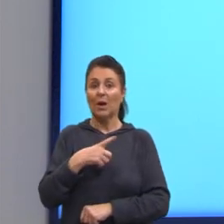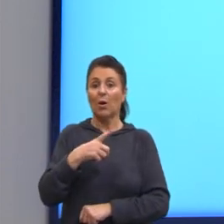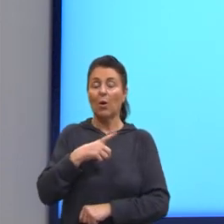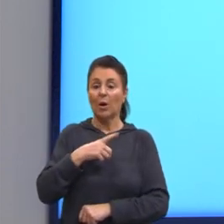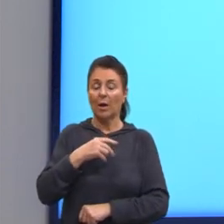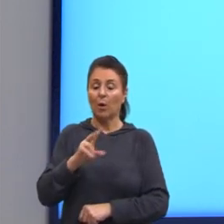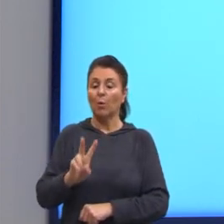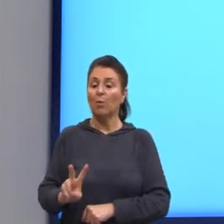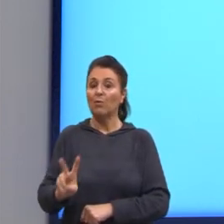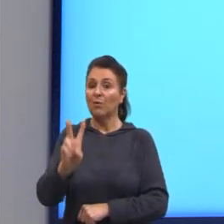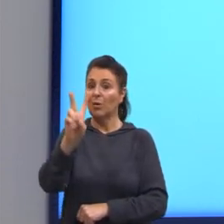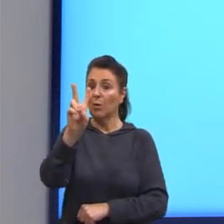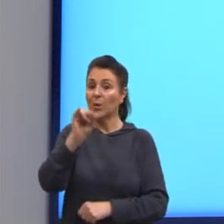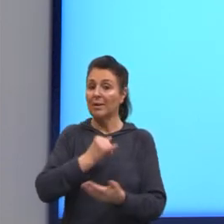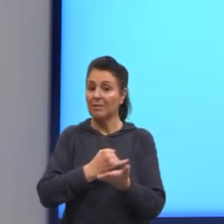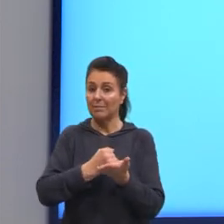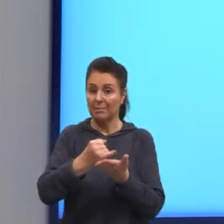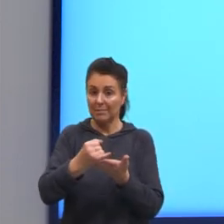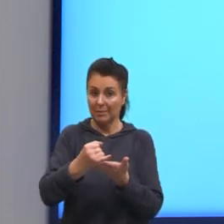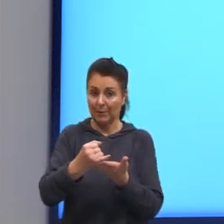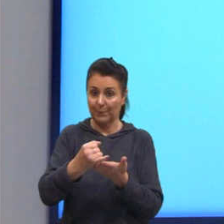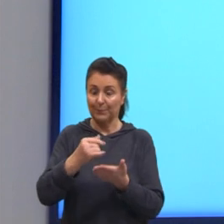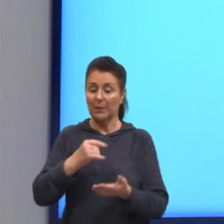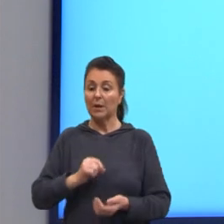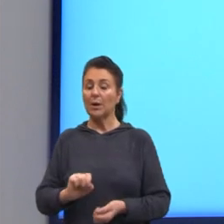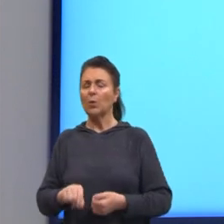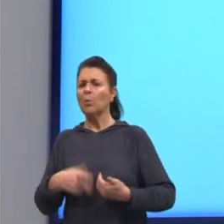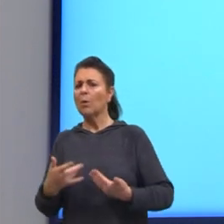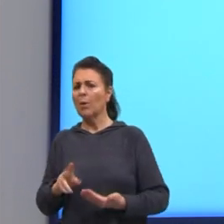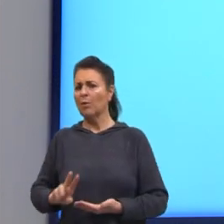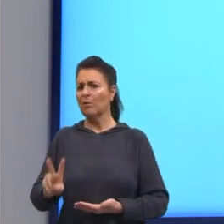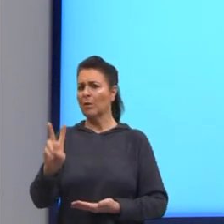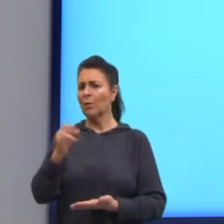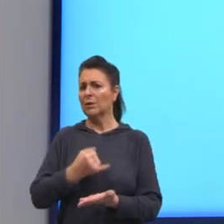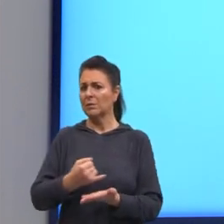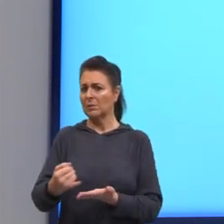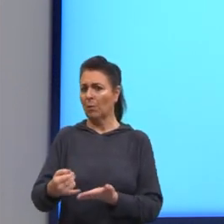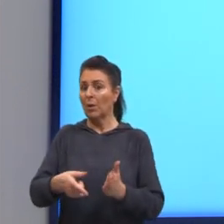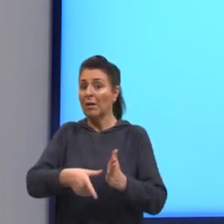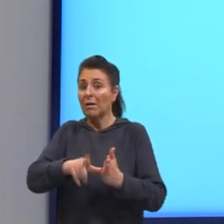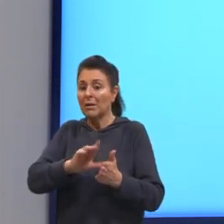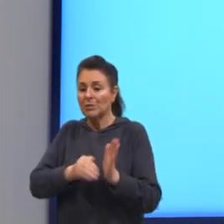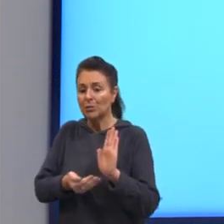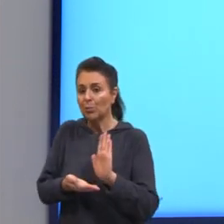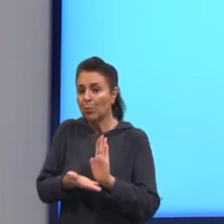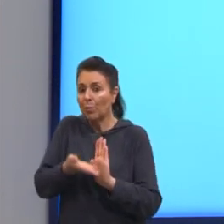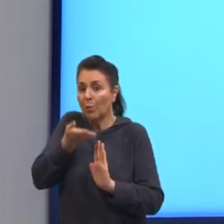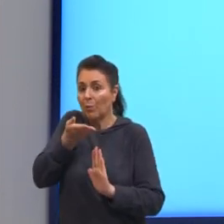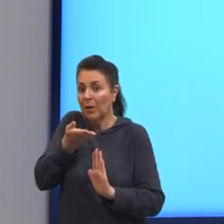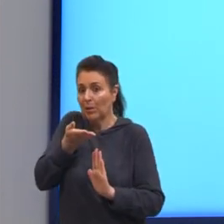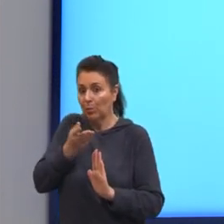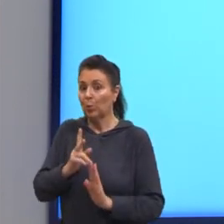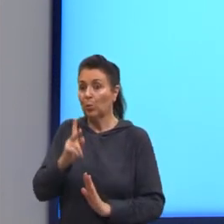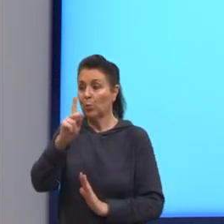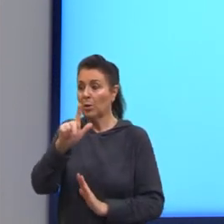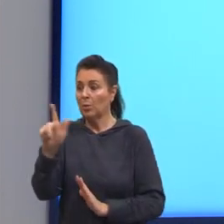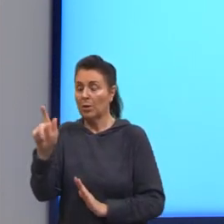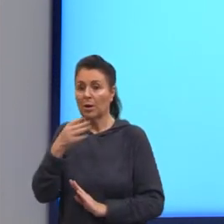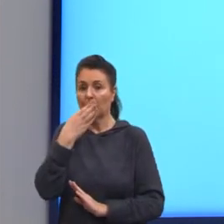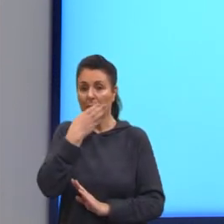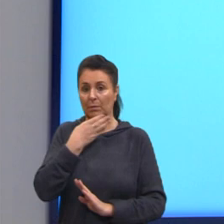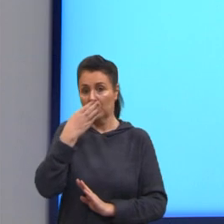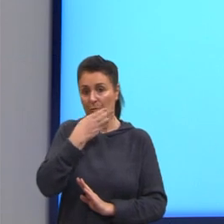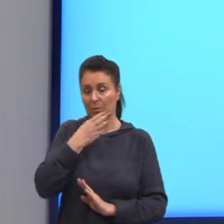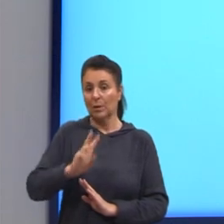inicial e valor final. Sendo que o valor inicial é antes do aumento do quilo do açúcar, o valor final